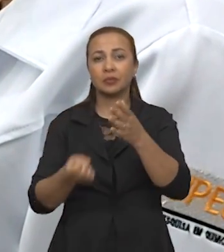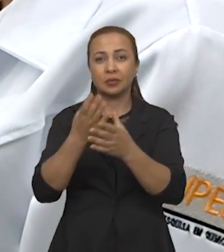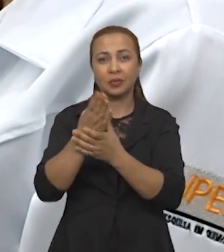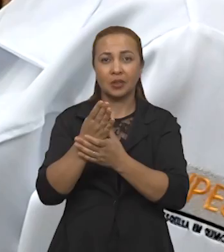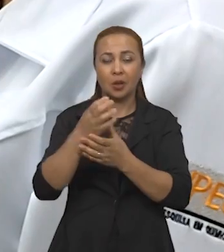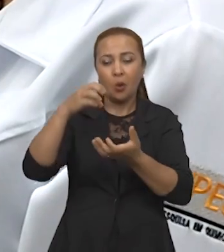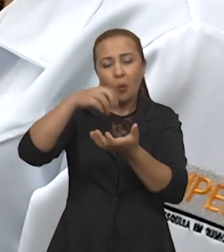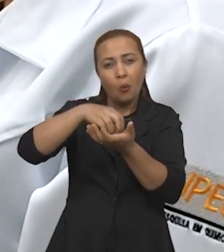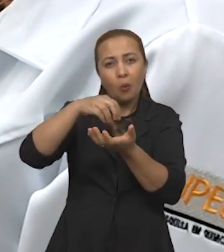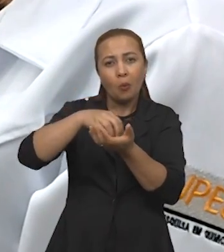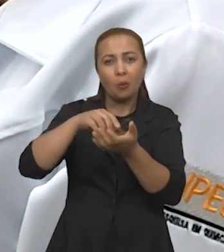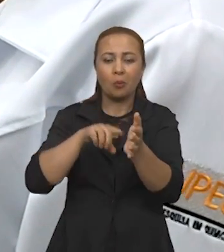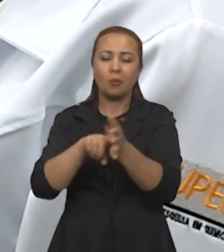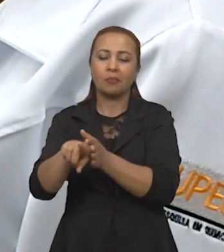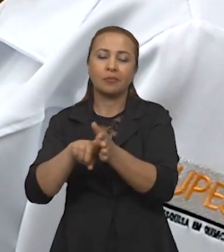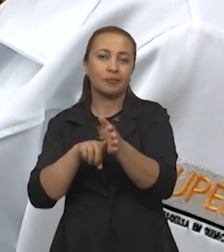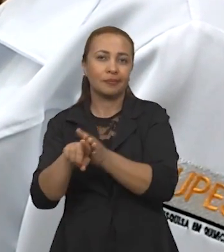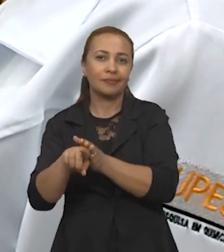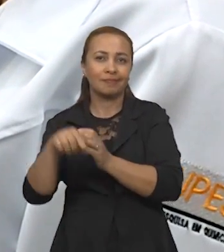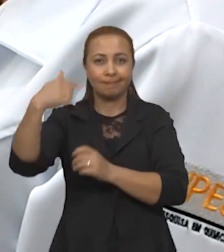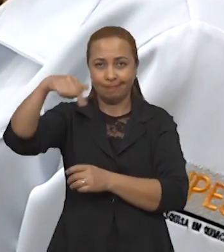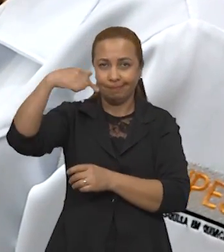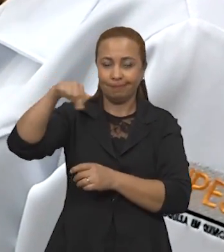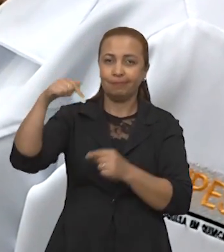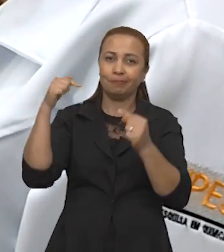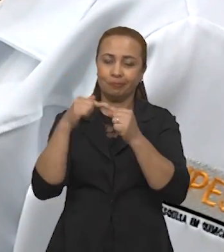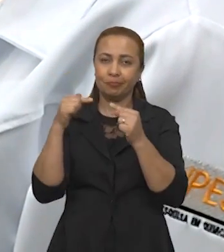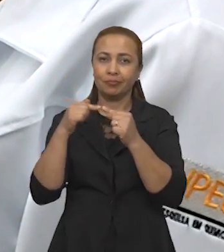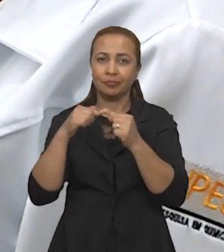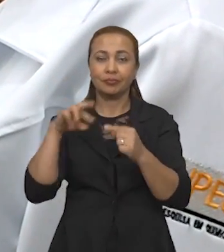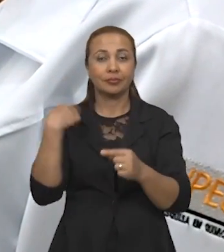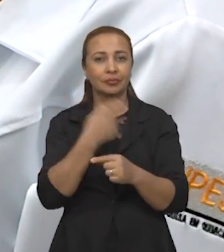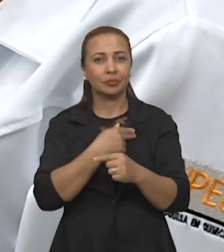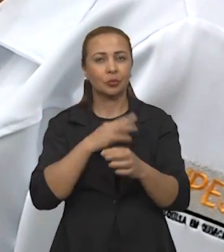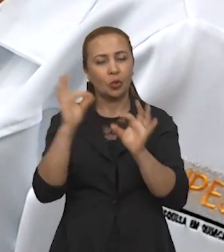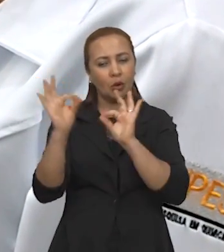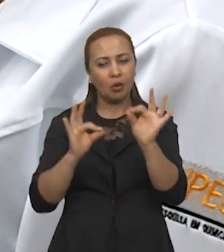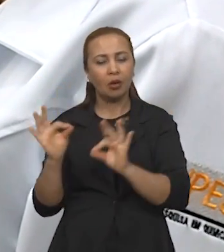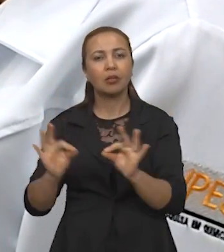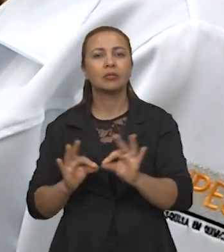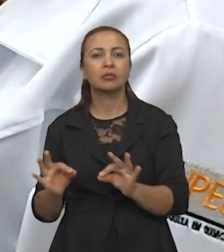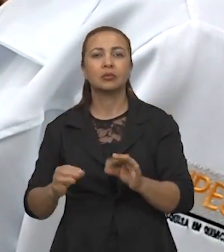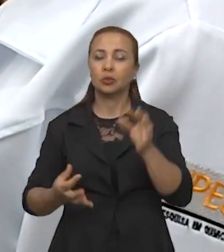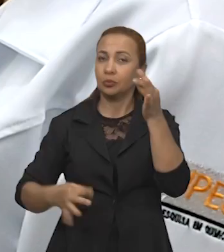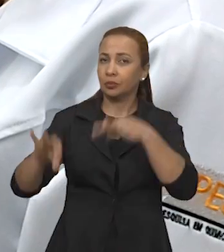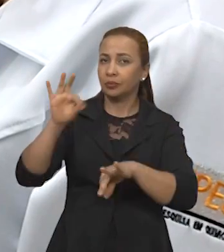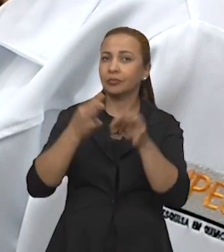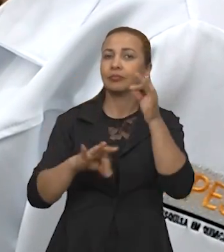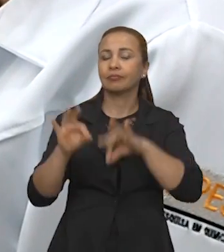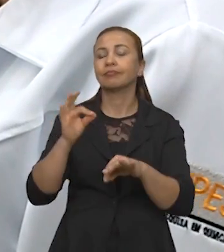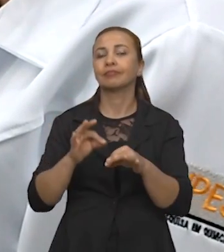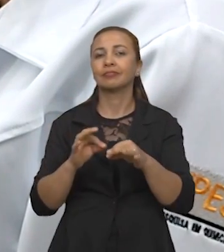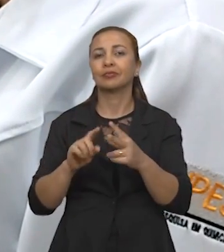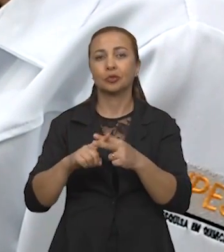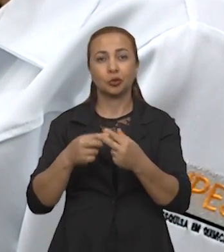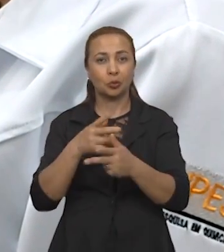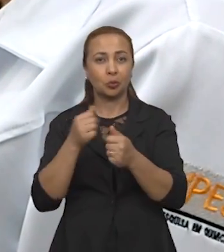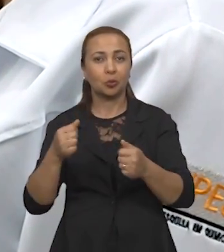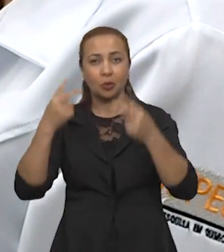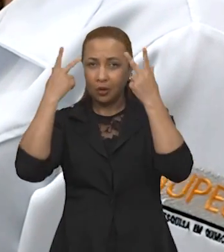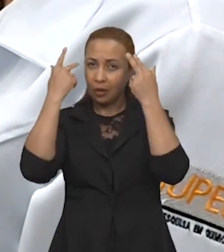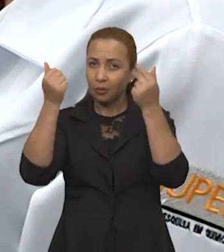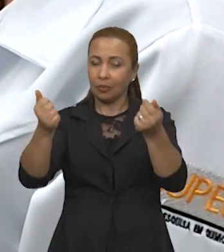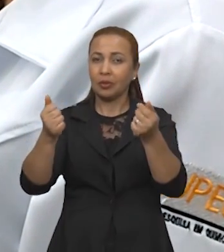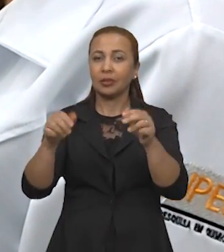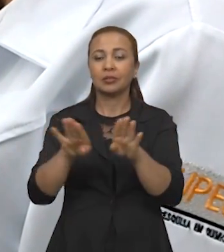do núcleo de pesquisa em química aplicada. Nós montamos o laboratório de pesquisa de produtos naturais